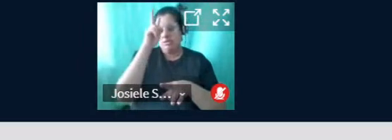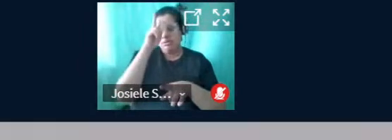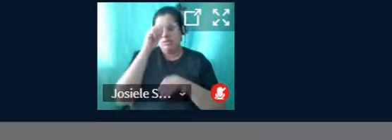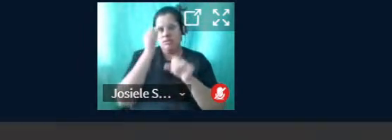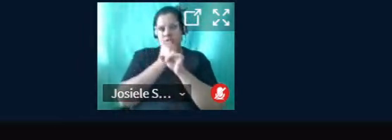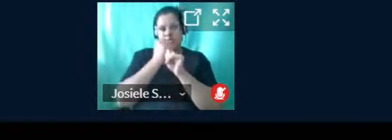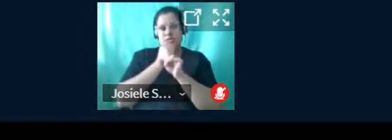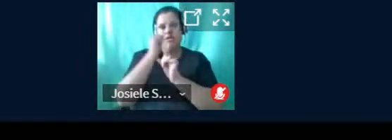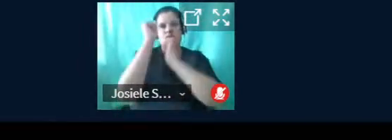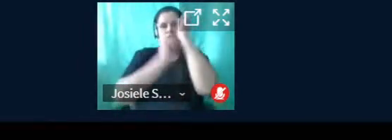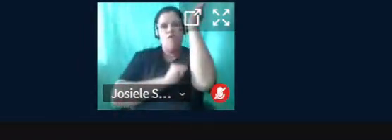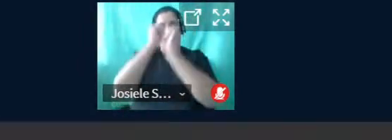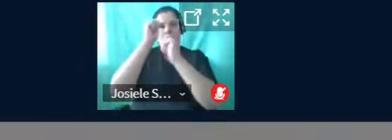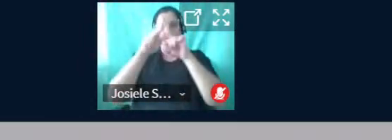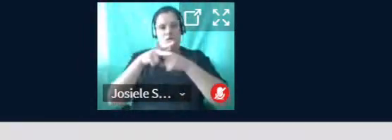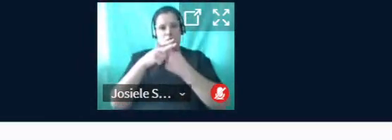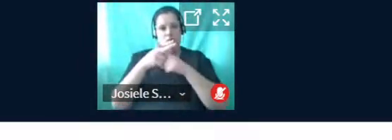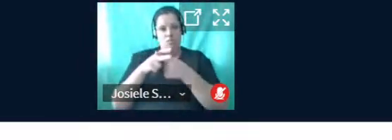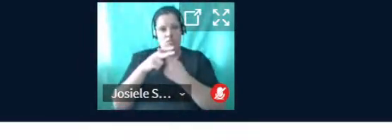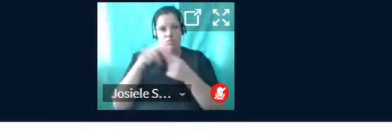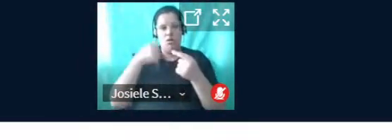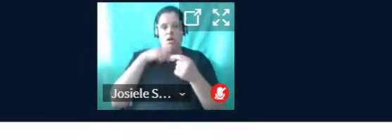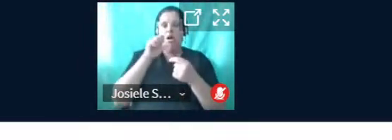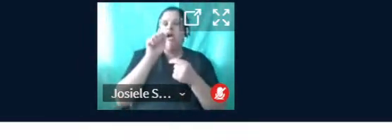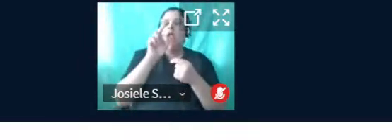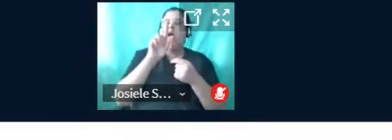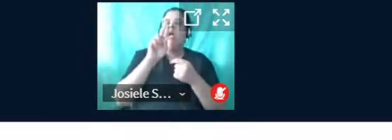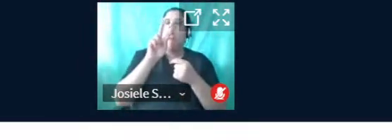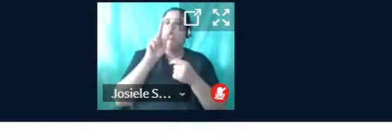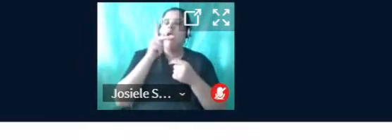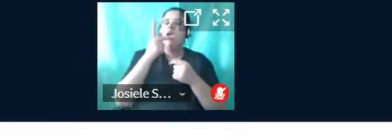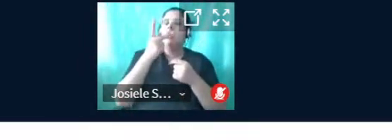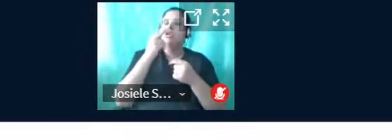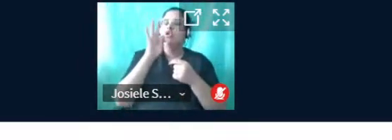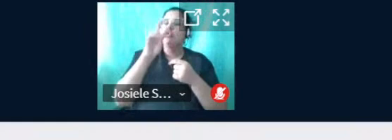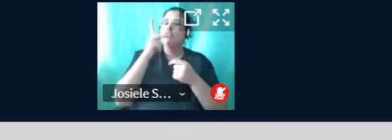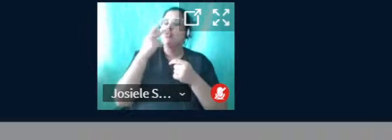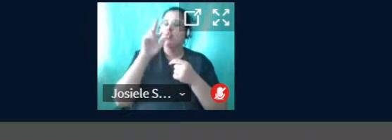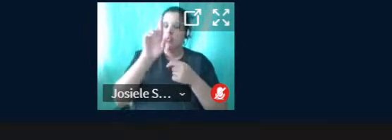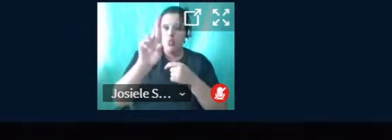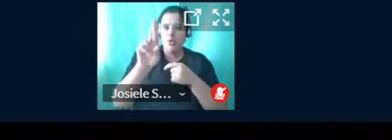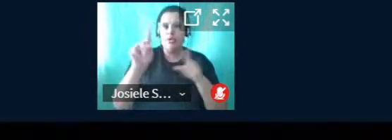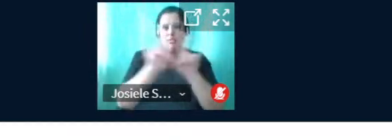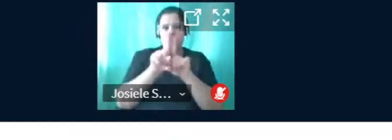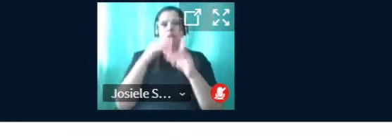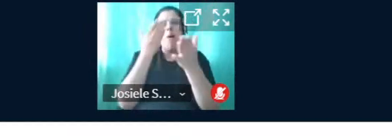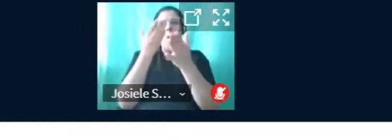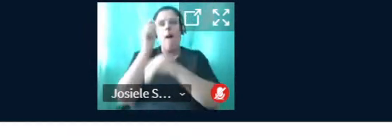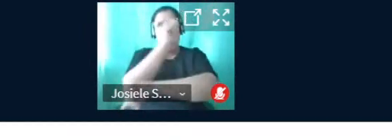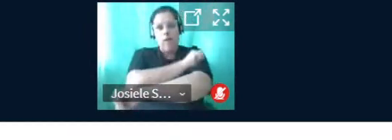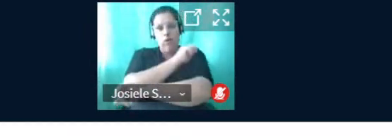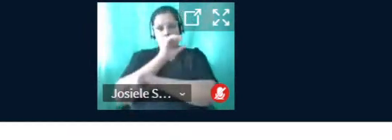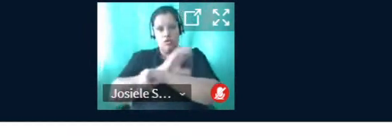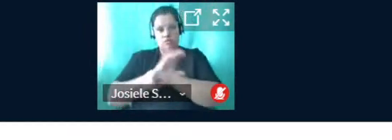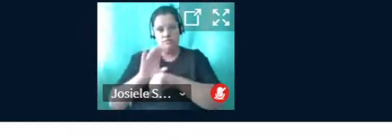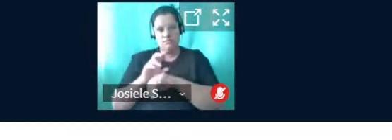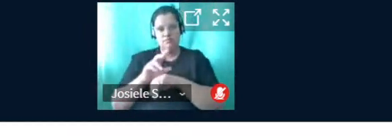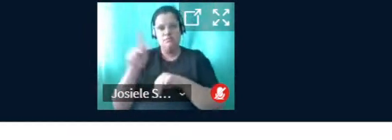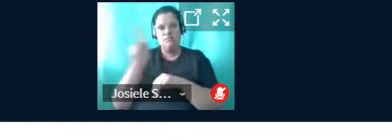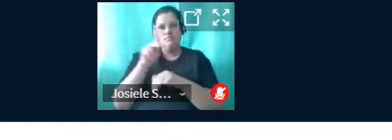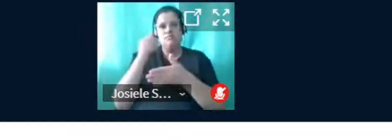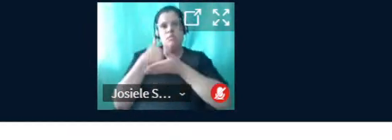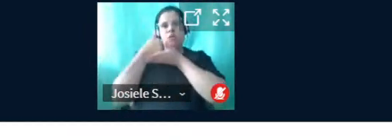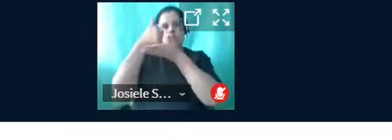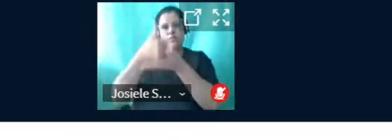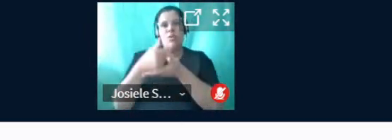fabricação mecânica. Sou Arthur Campelo Gaussman, estudante do segundo ano do curso de automação industrial. Projeto orientado pelo